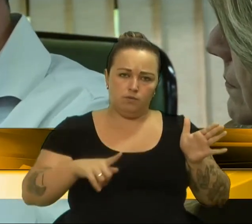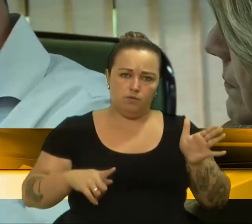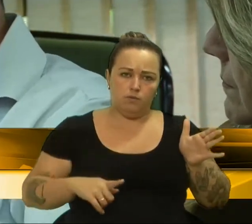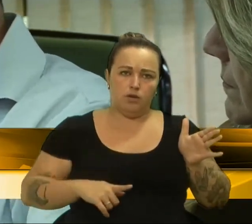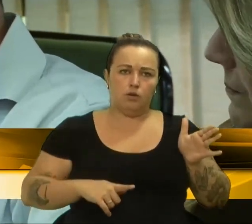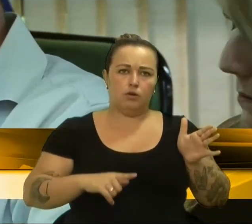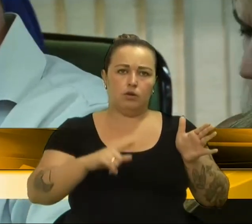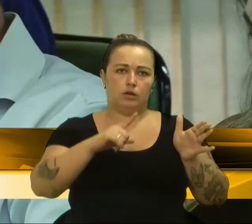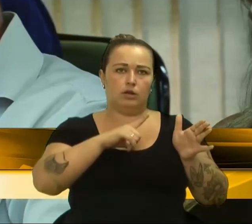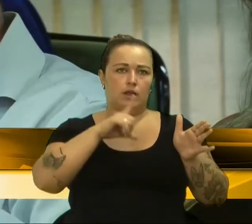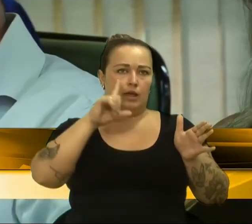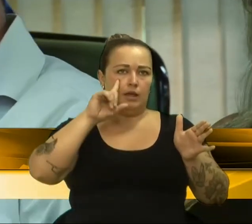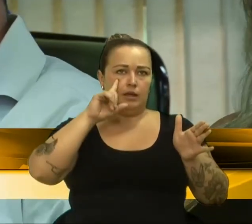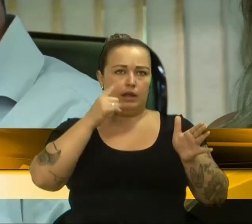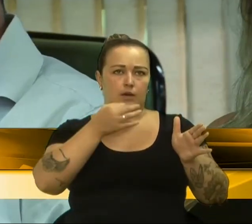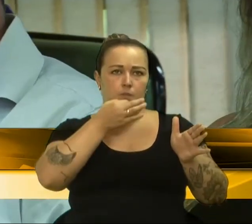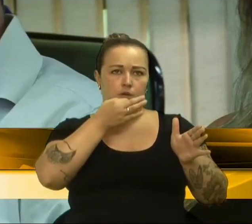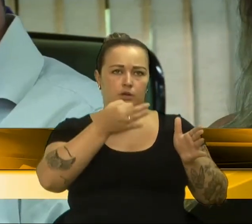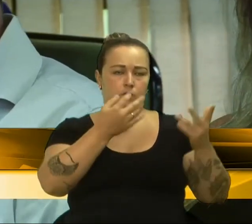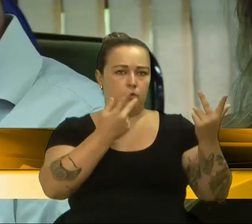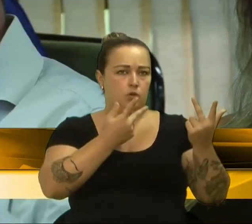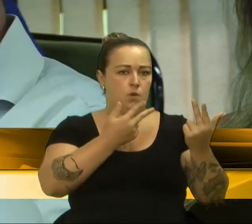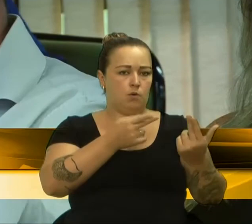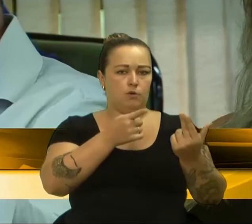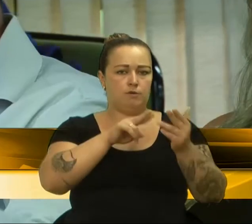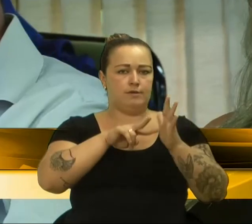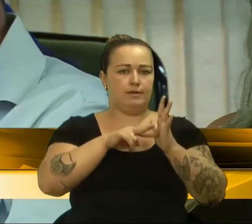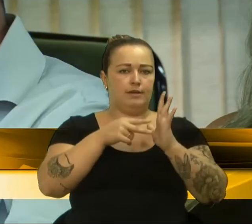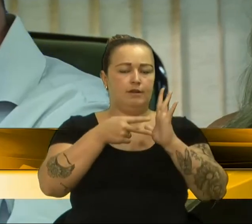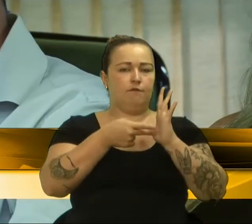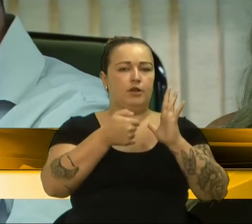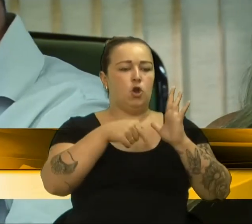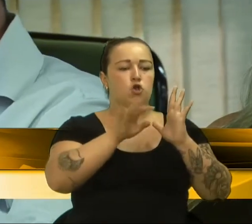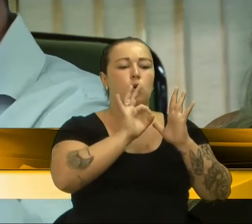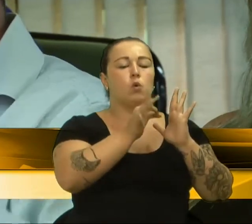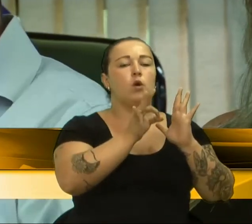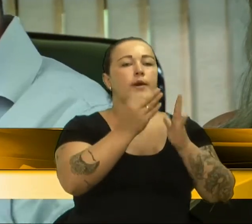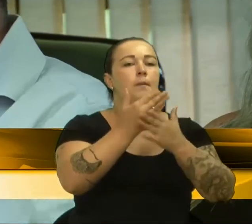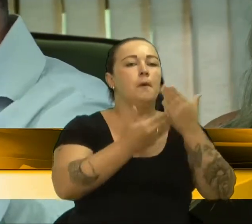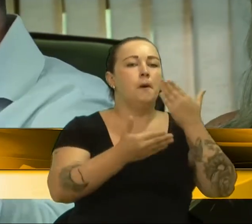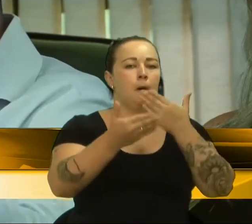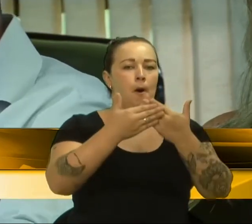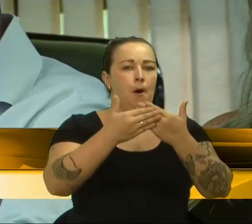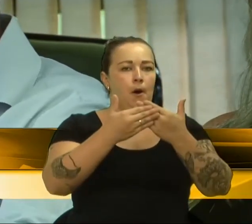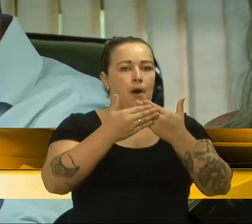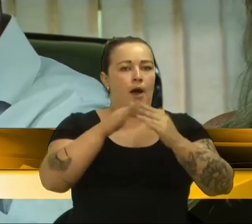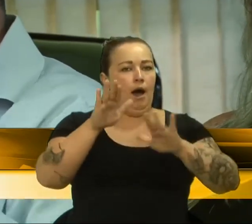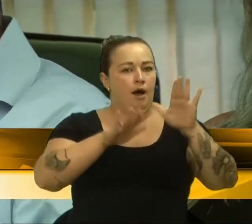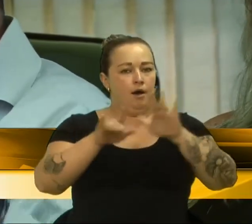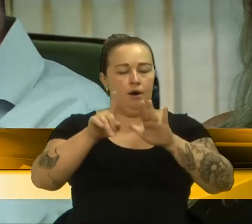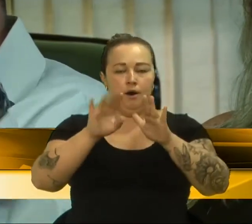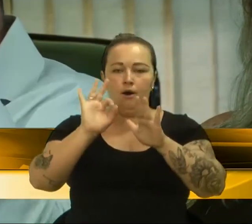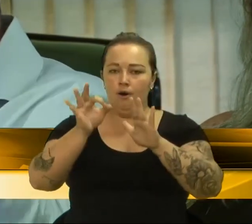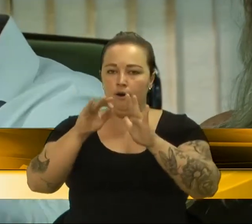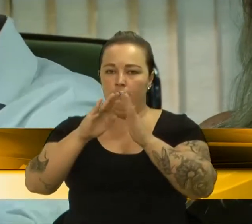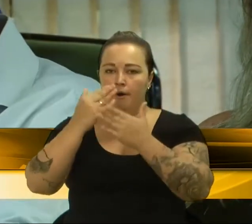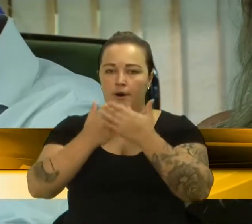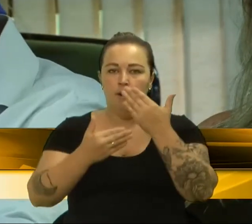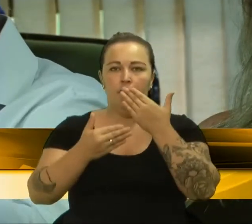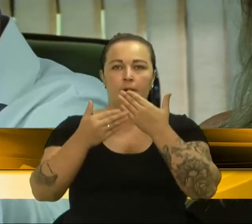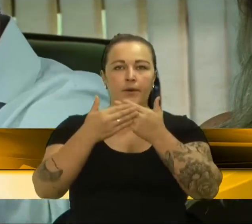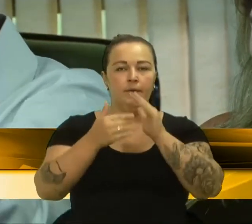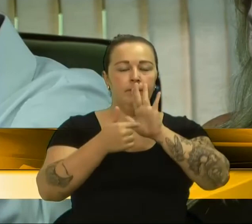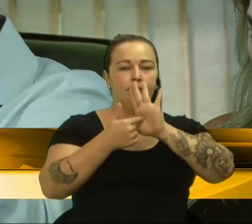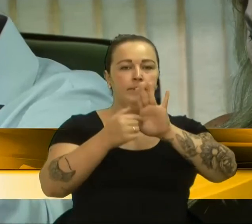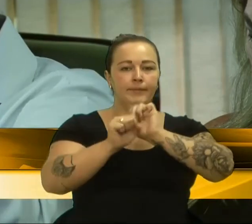que têm o mesmo ideal, não significa dizer que às vezes a gente concorda com tudo. E a gente não concordando com tudo e colocando isso às